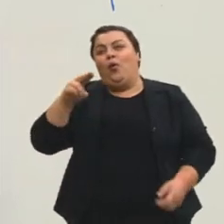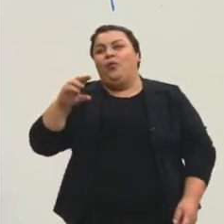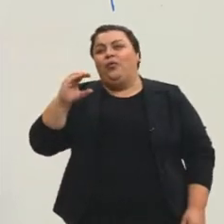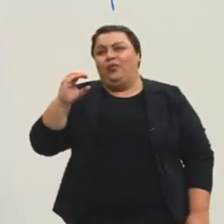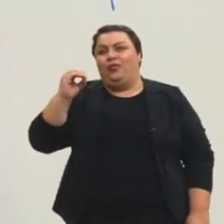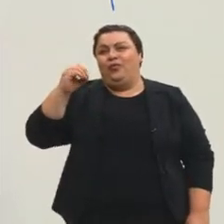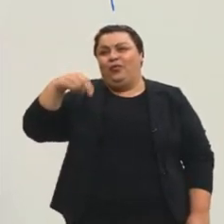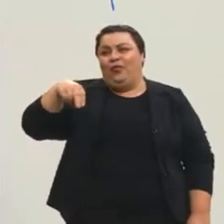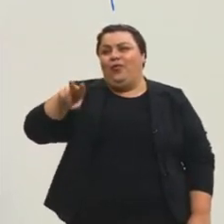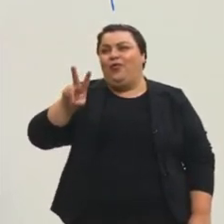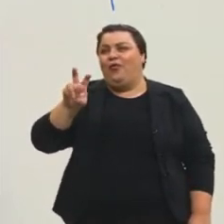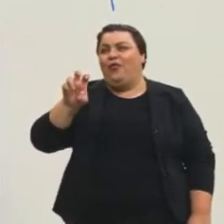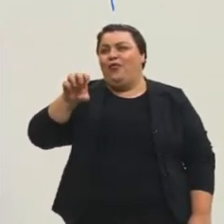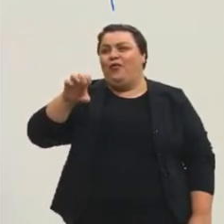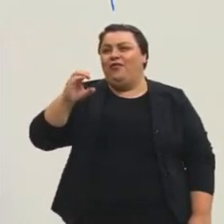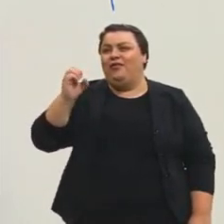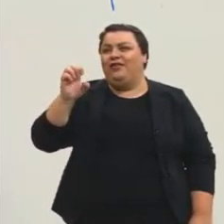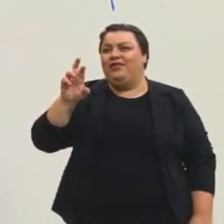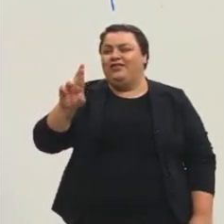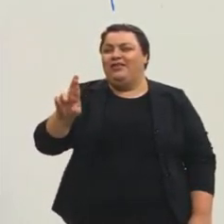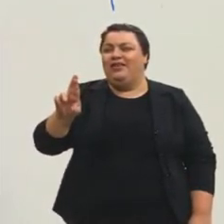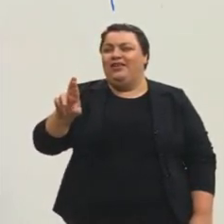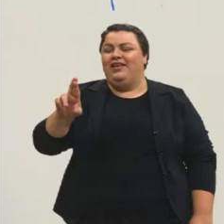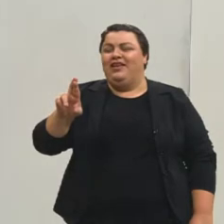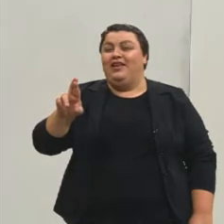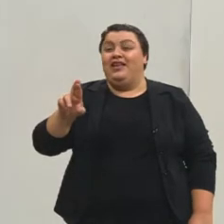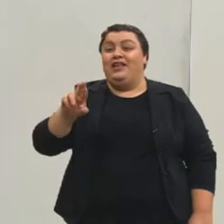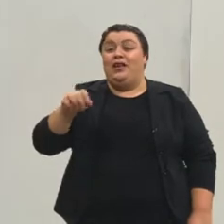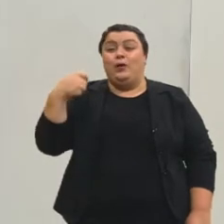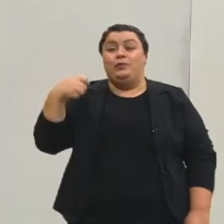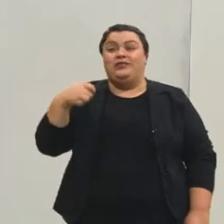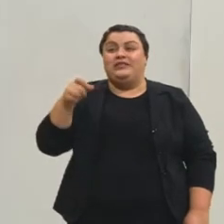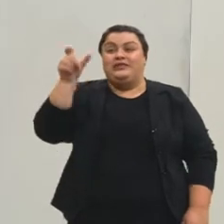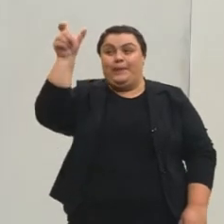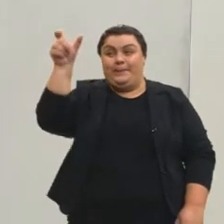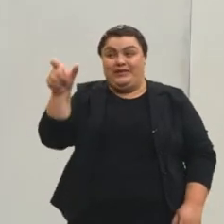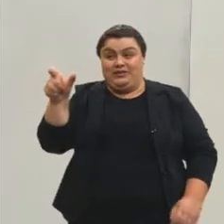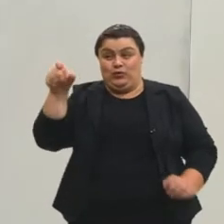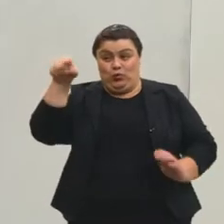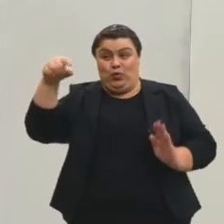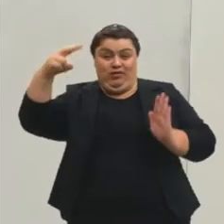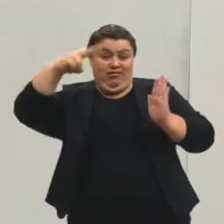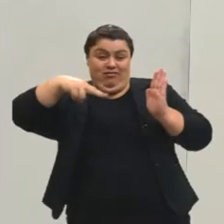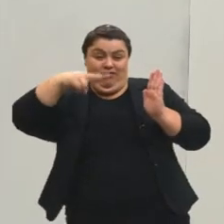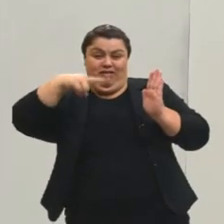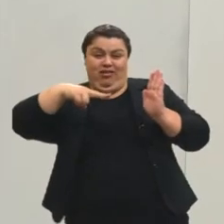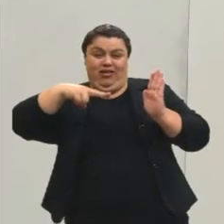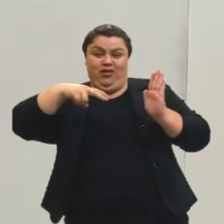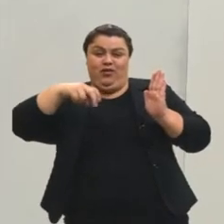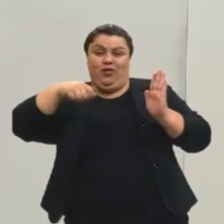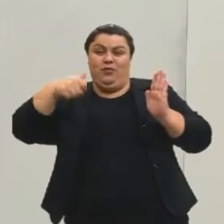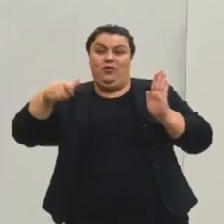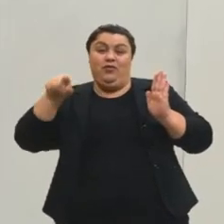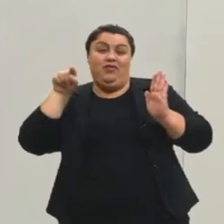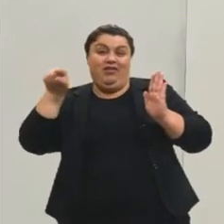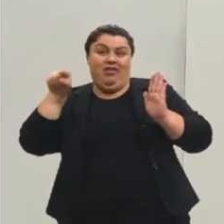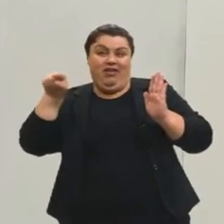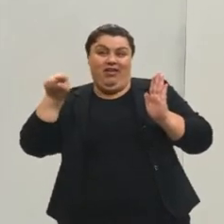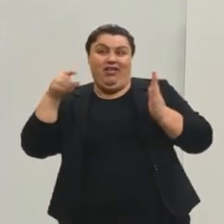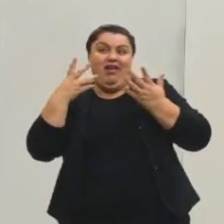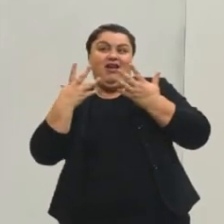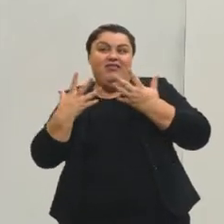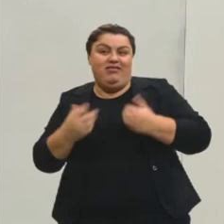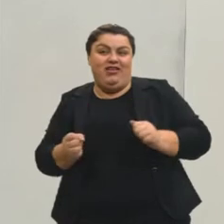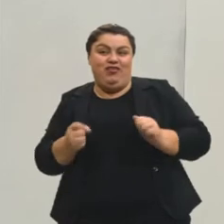convencer. Eu preciso convencer o meu leitor de que eu estou correto. Pergunta para vocês, meus